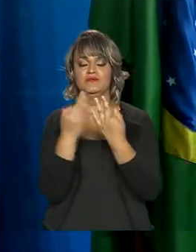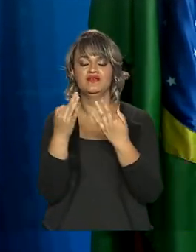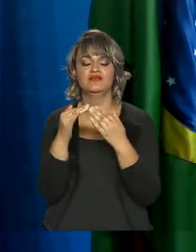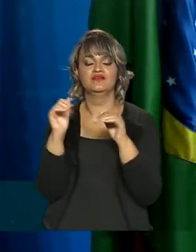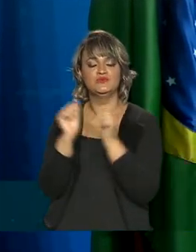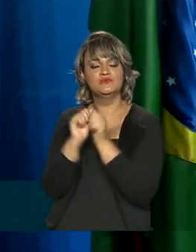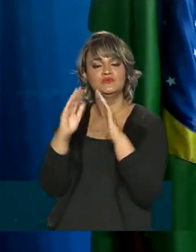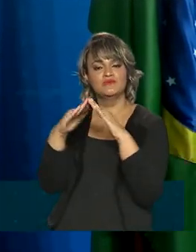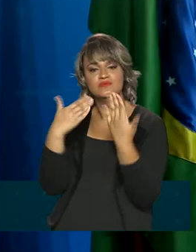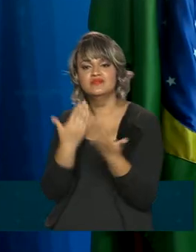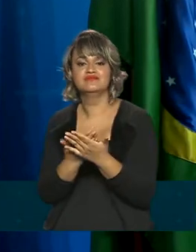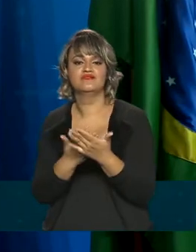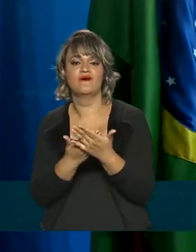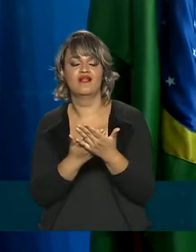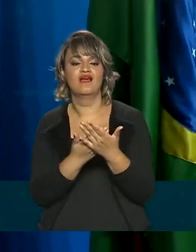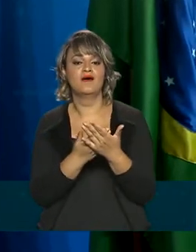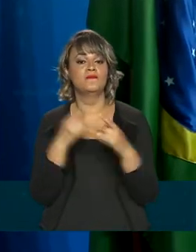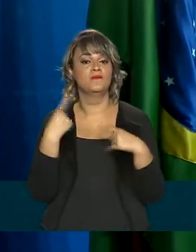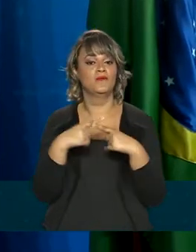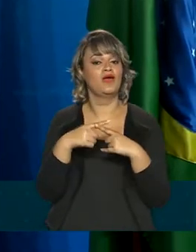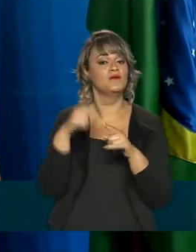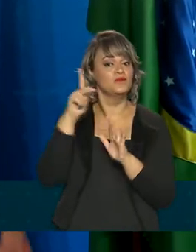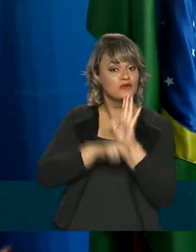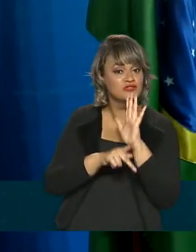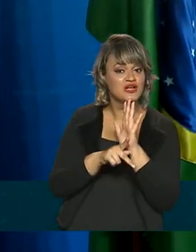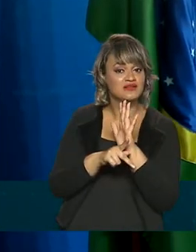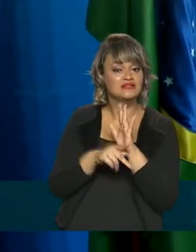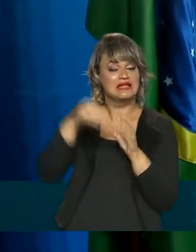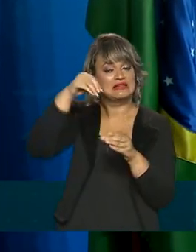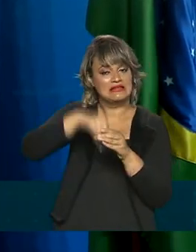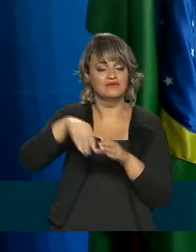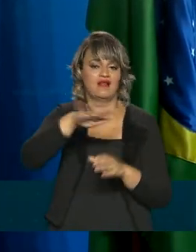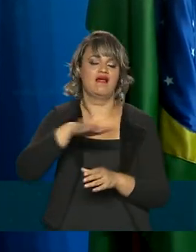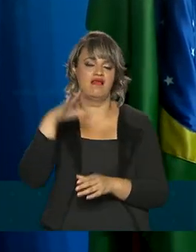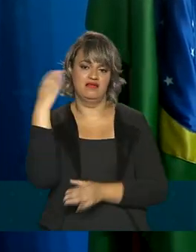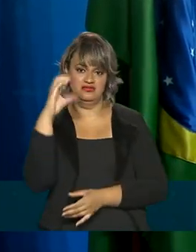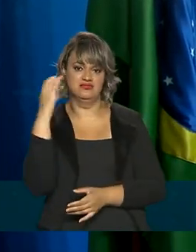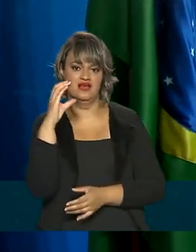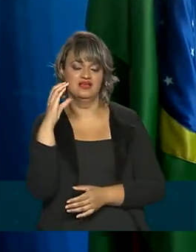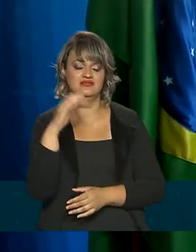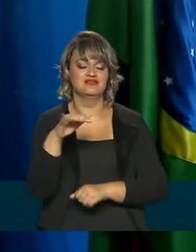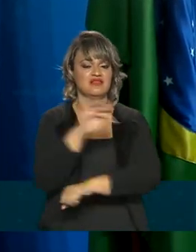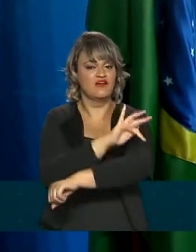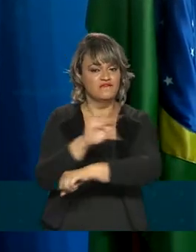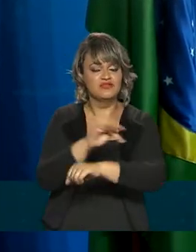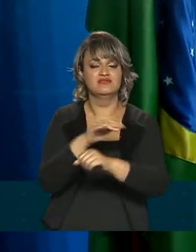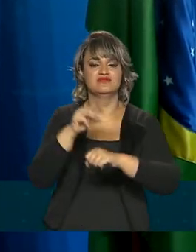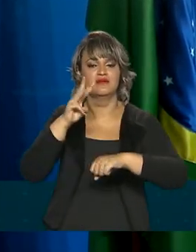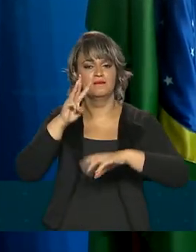escola, porque o projeto deita dentro do campo da ciência, ele entra na física, na matemática. E aí E aí